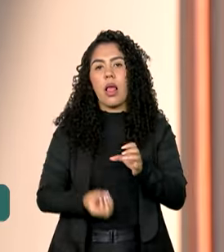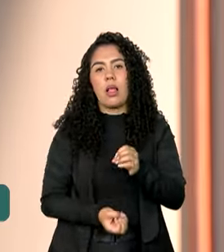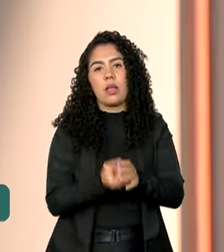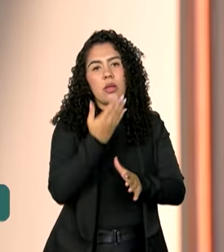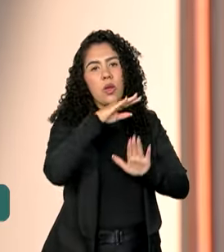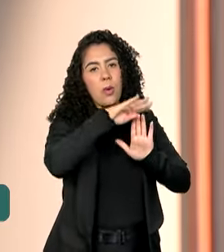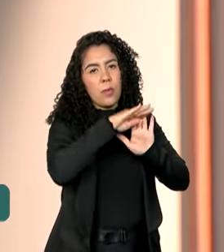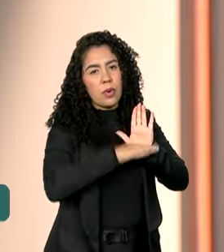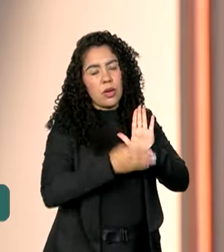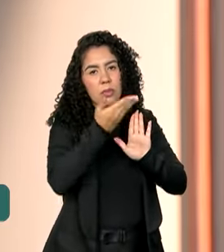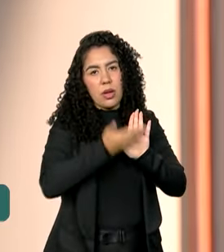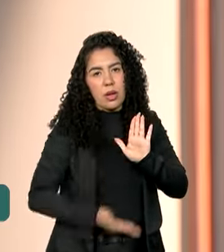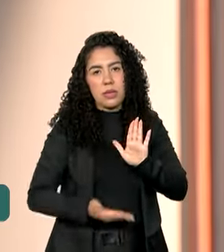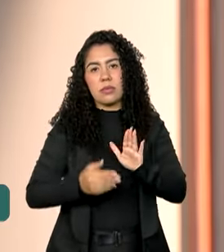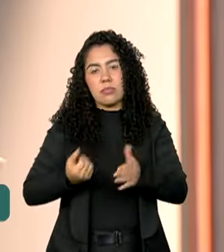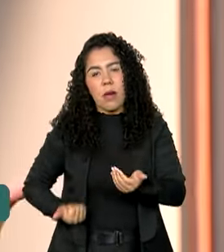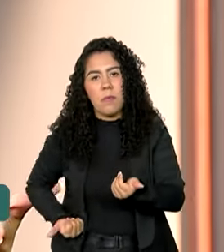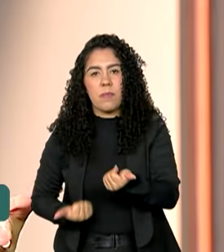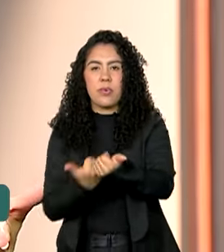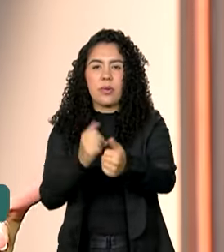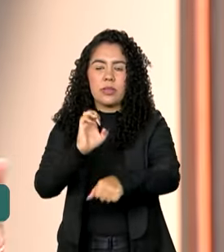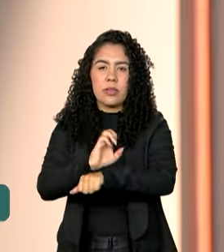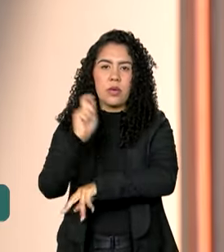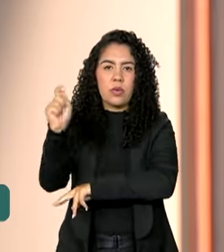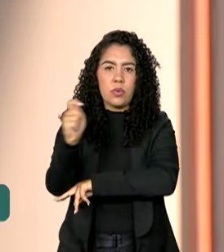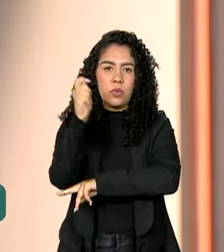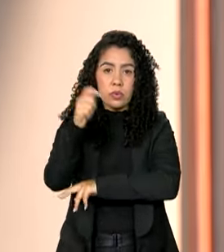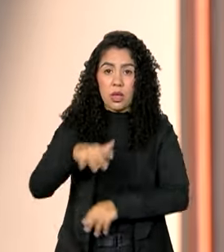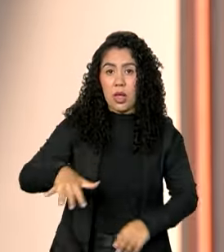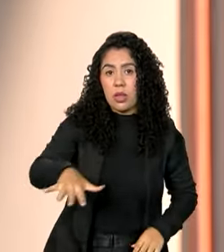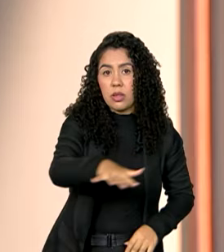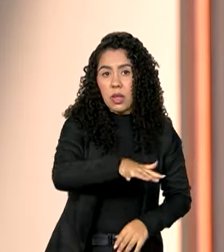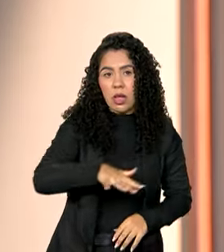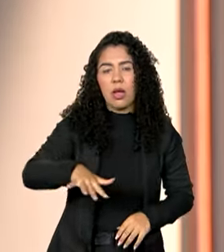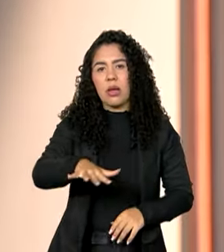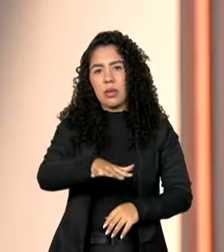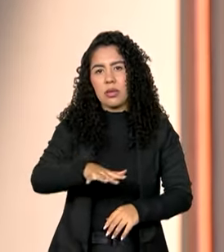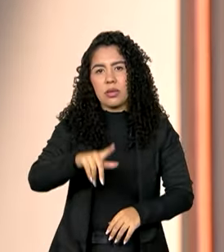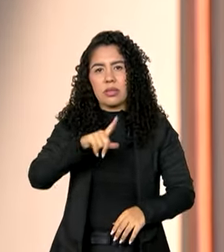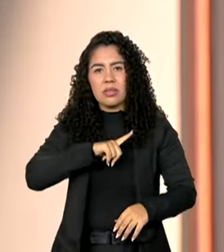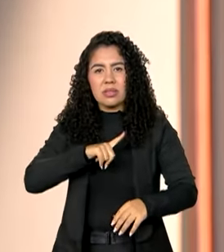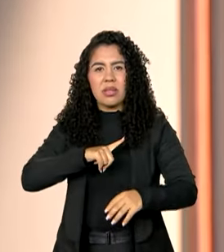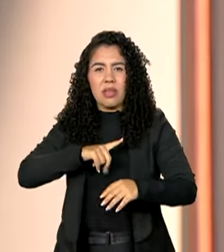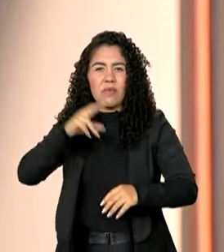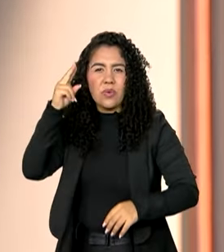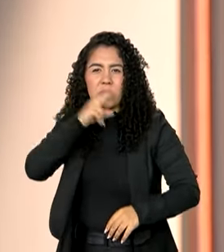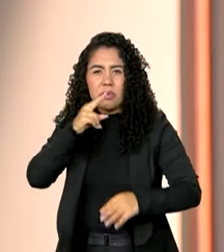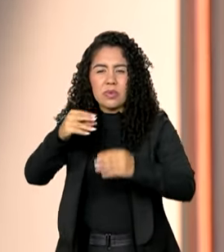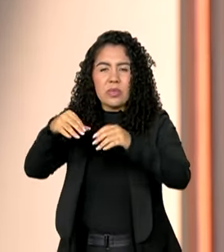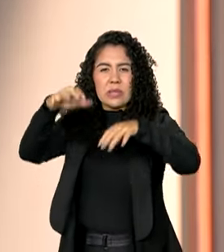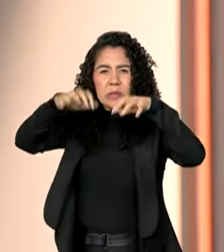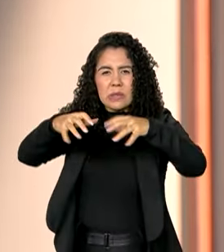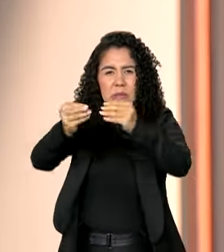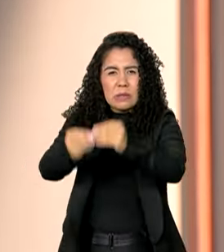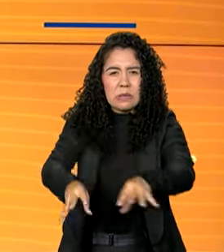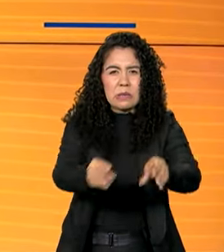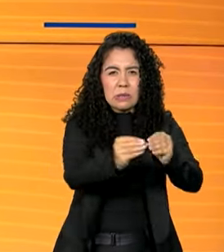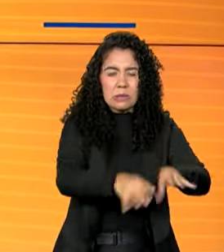Cultural do Rio Grande do Sul para apoiar o setor em municípios que tiveram o estado de calamidade reconhecido.